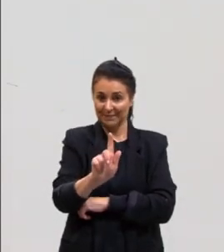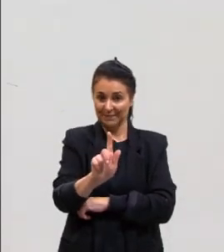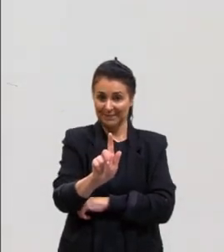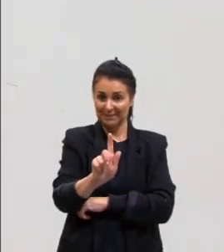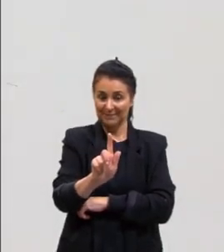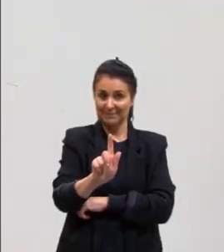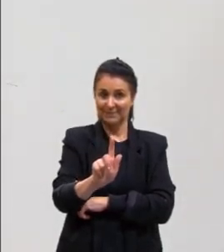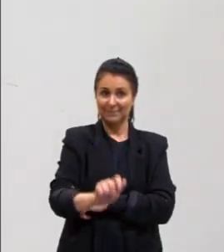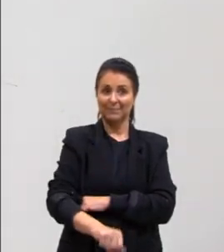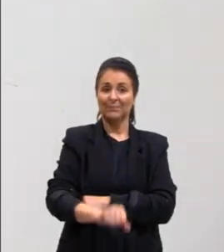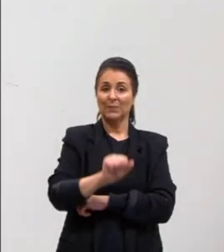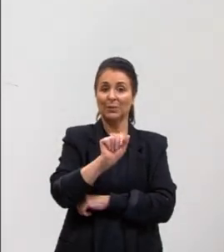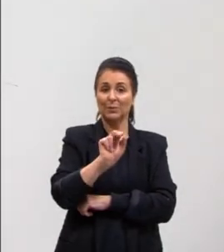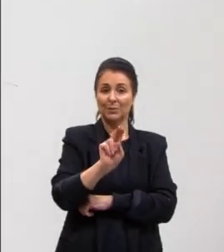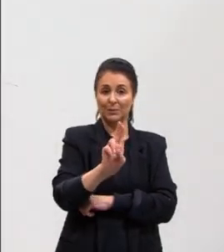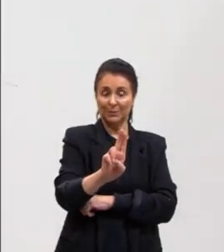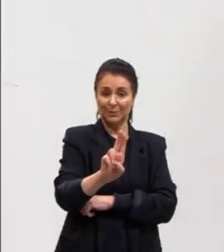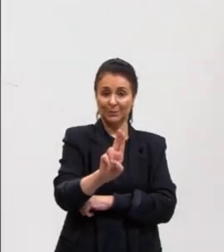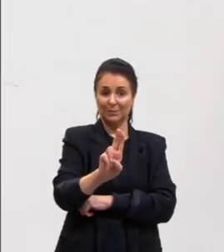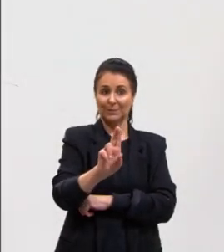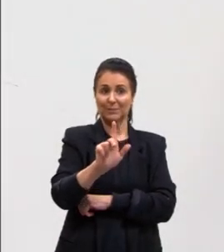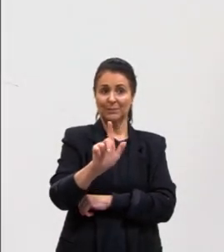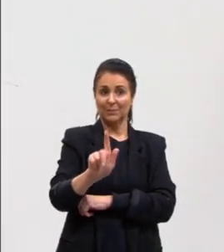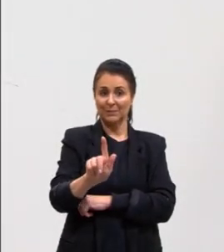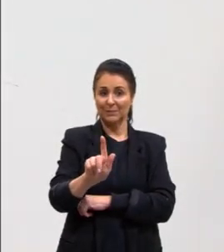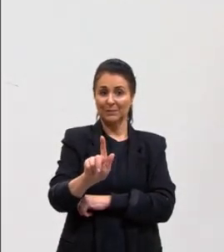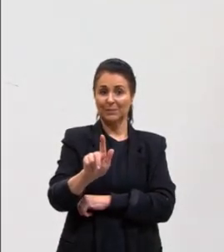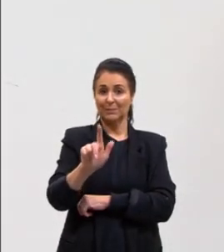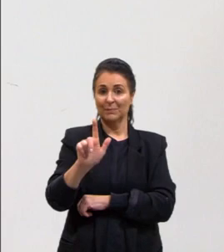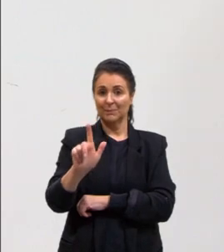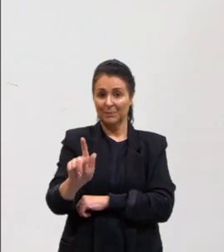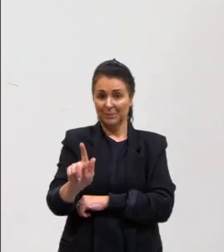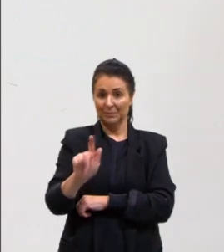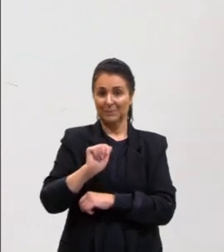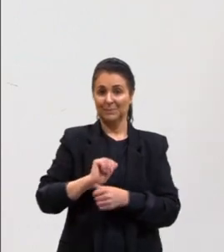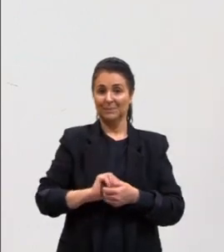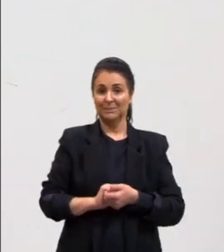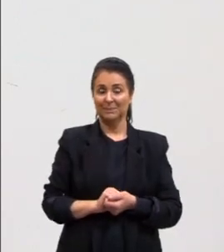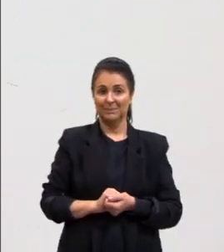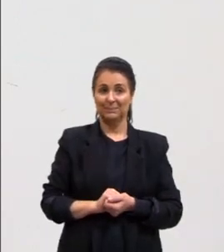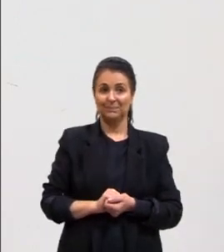Então, vai ficar U, G, G.